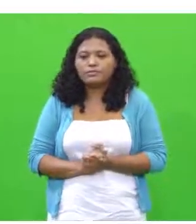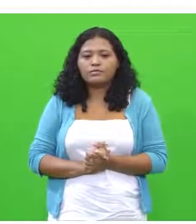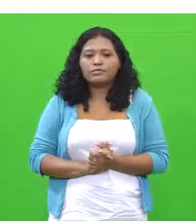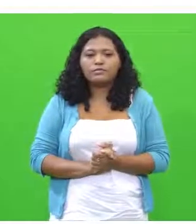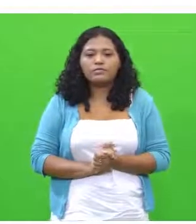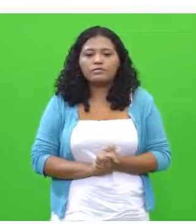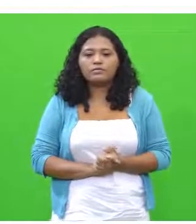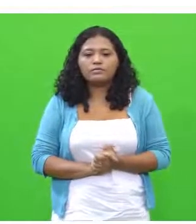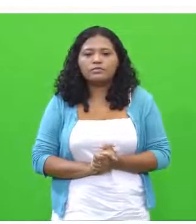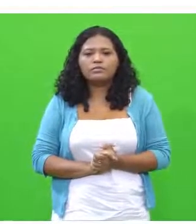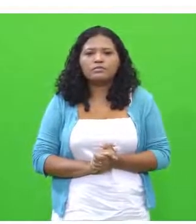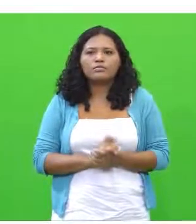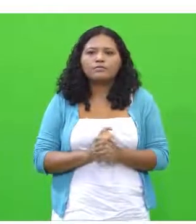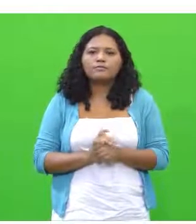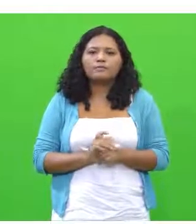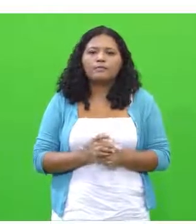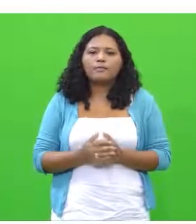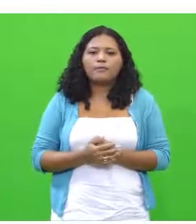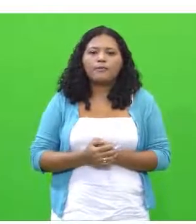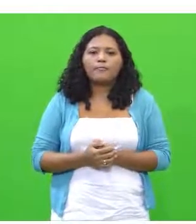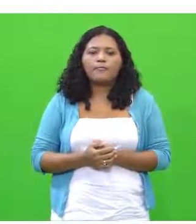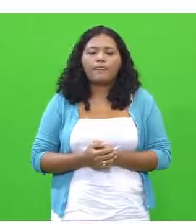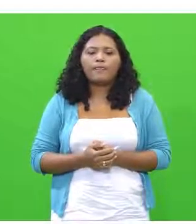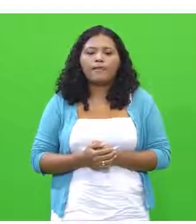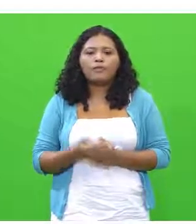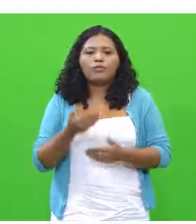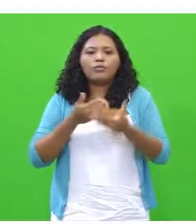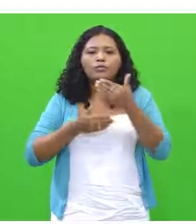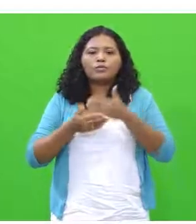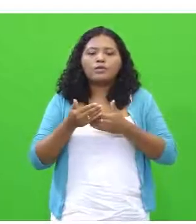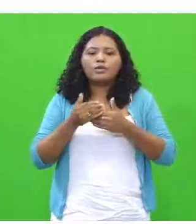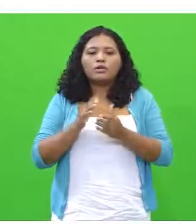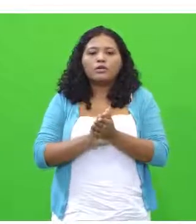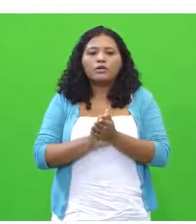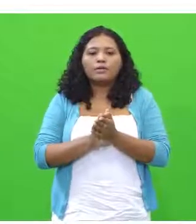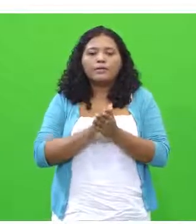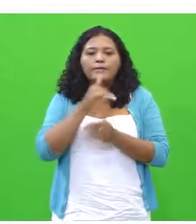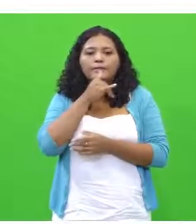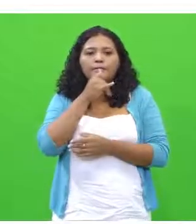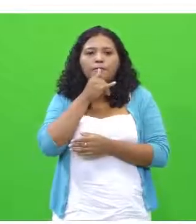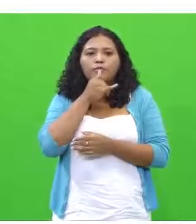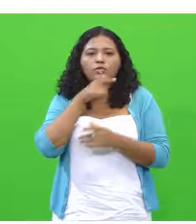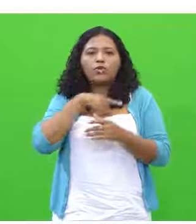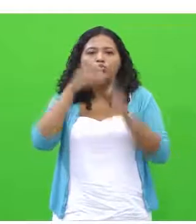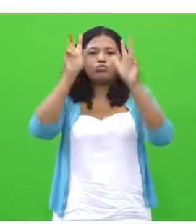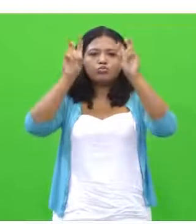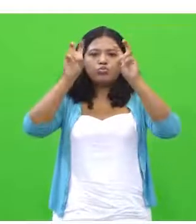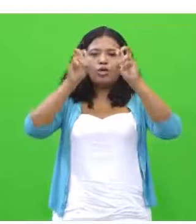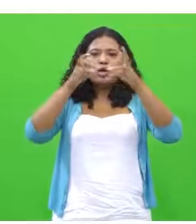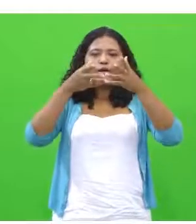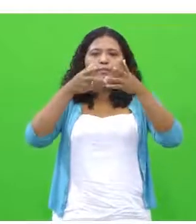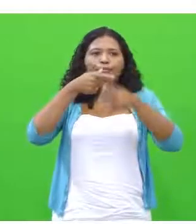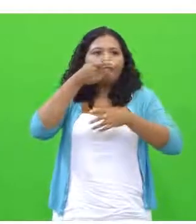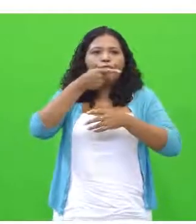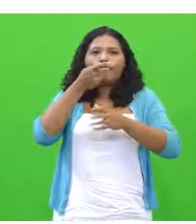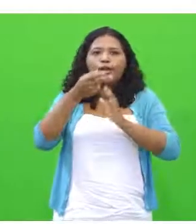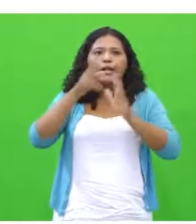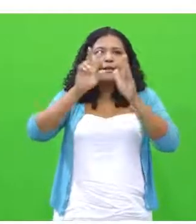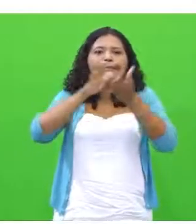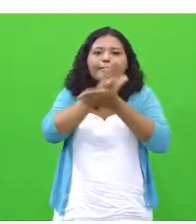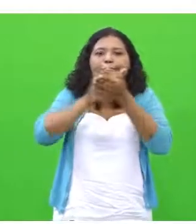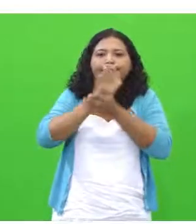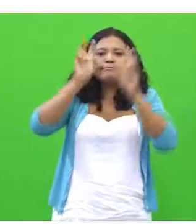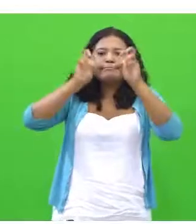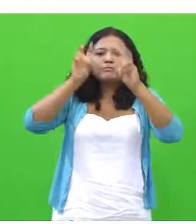pode voltar por favor? Isso. Da questão de fugir ao tema ou não atender ao tipo do